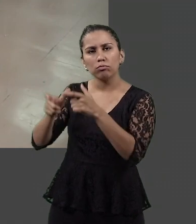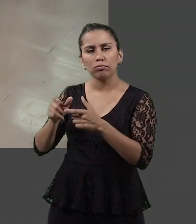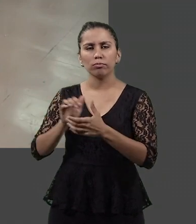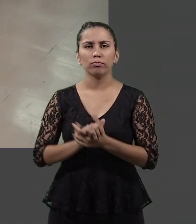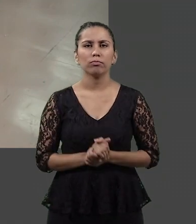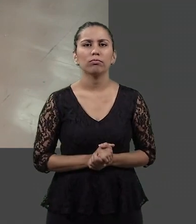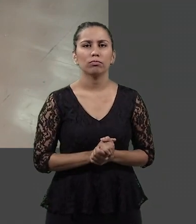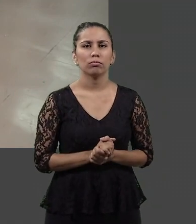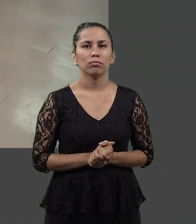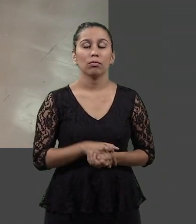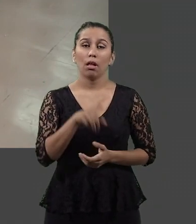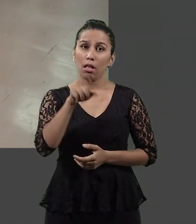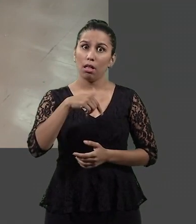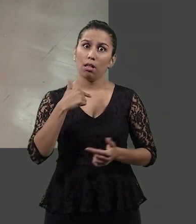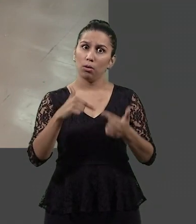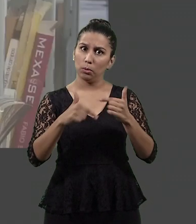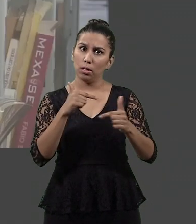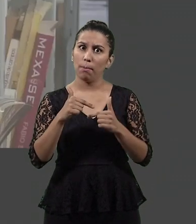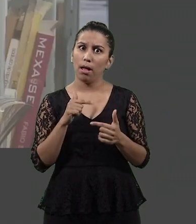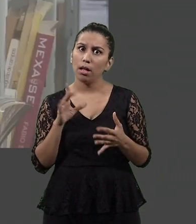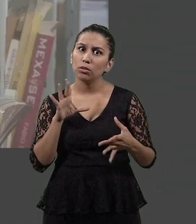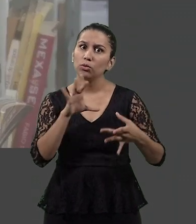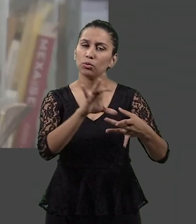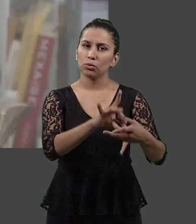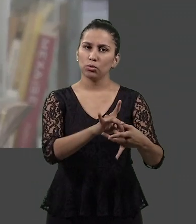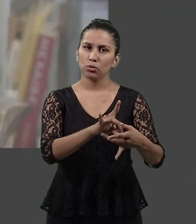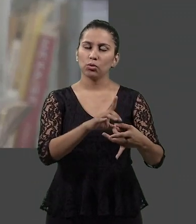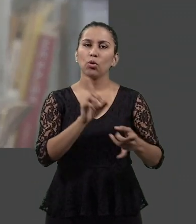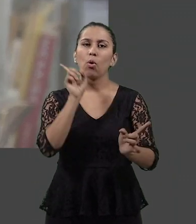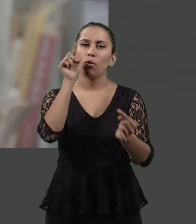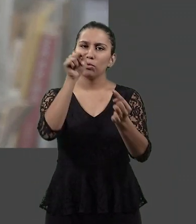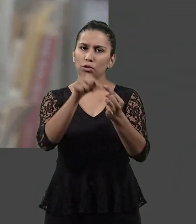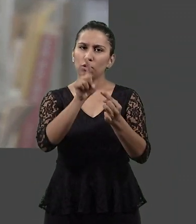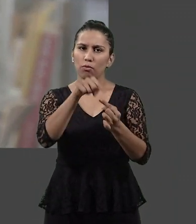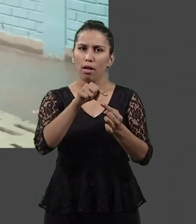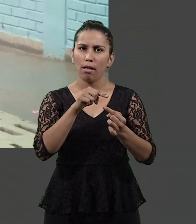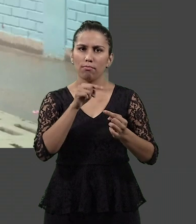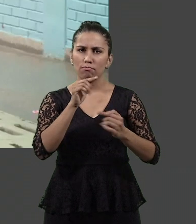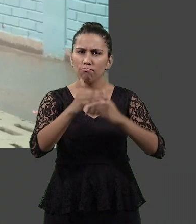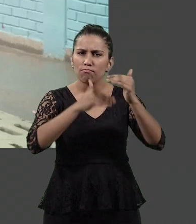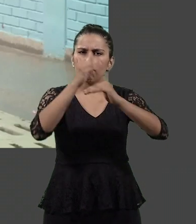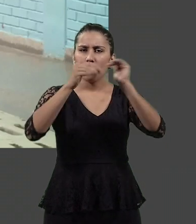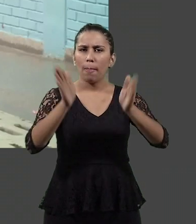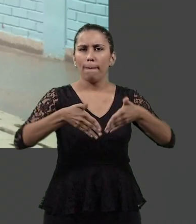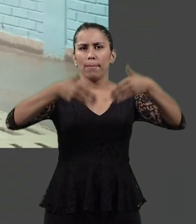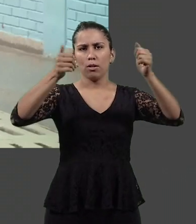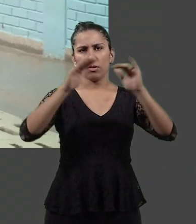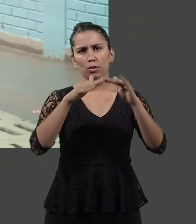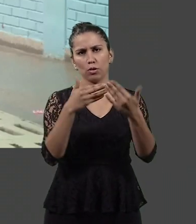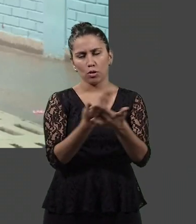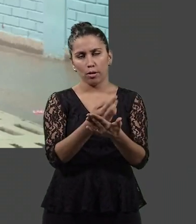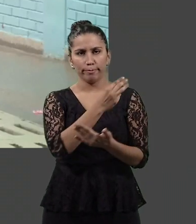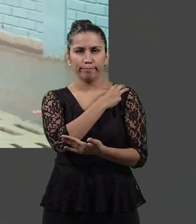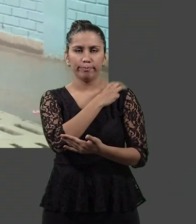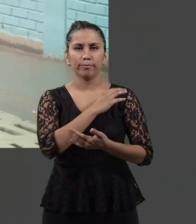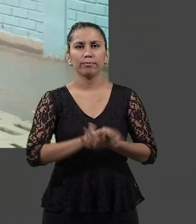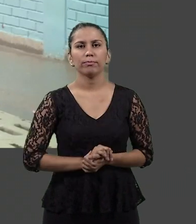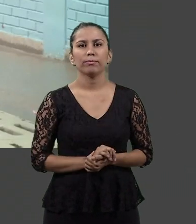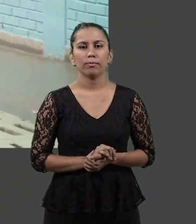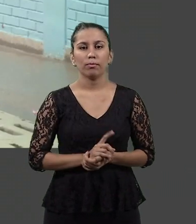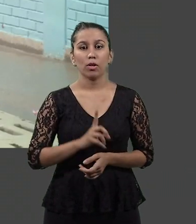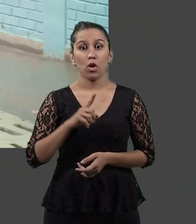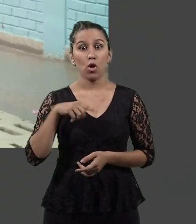equipamentos. Um trabalho conjunto, com o objetivo de aprimorar o ensino médio brasileiro. Nós procuramos melhorar a